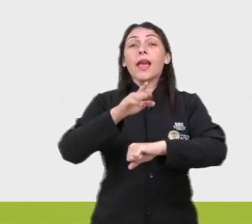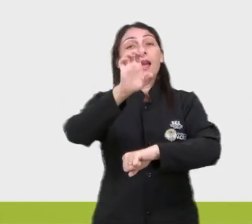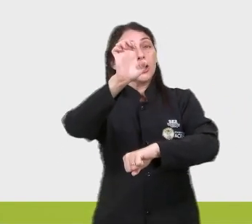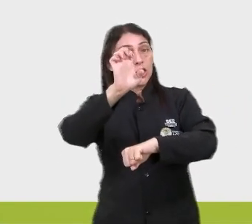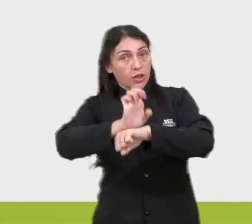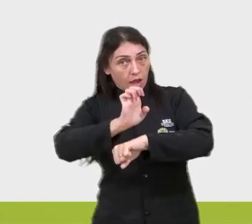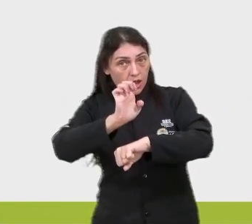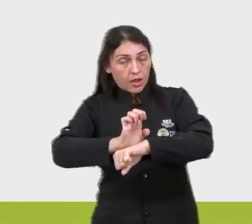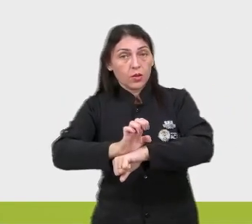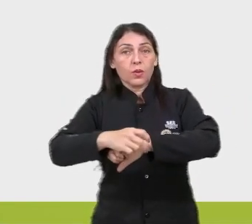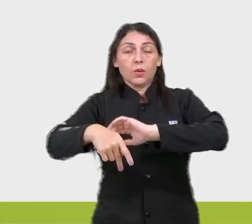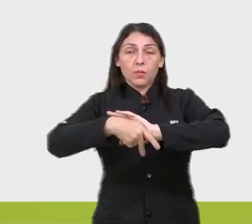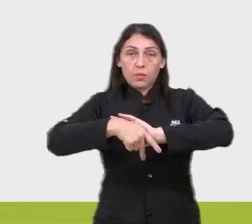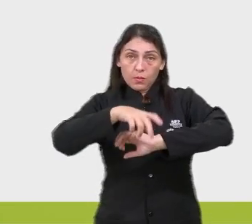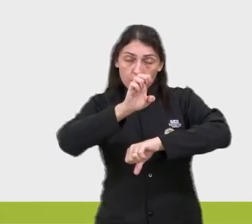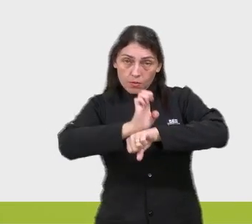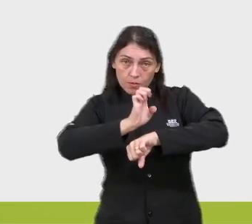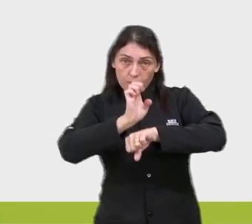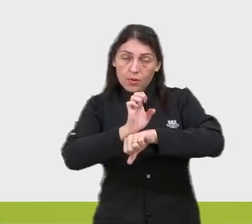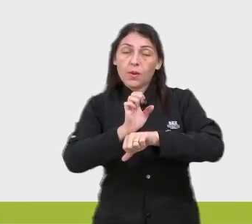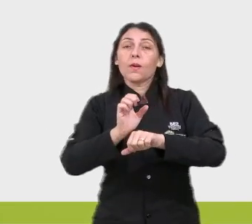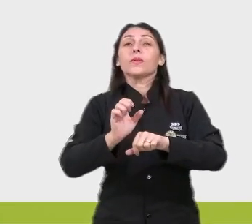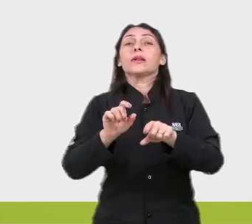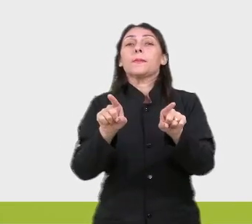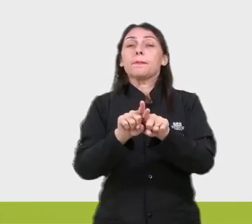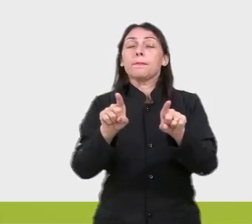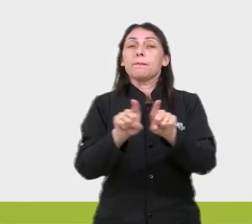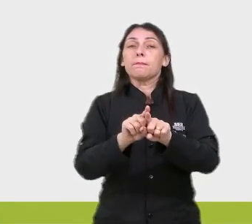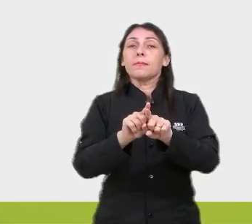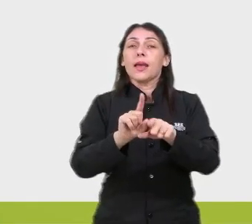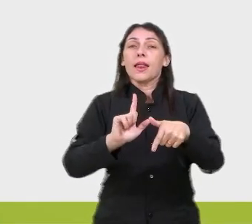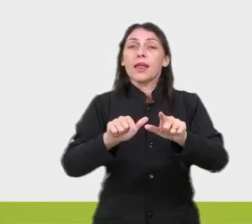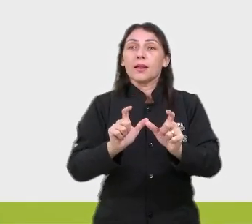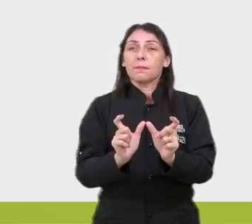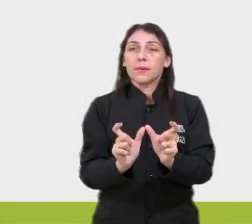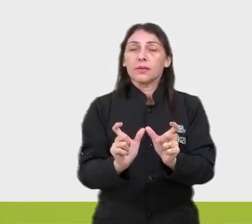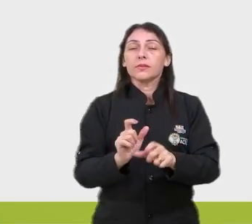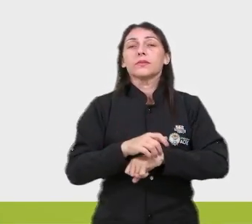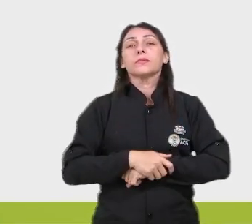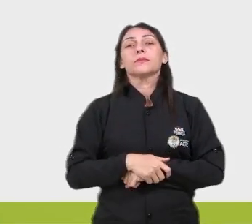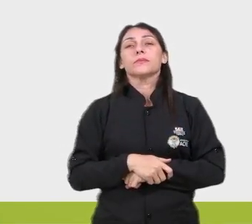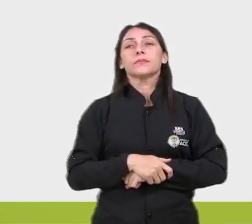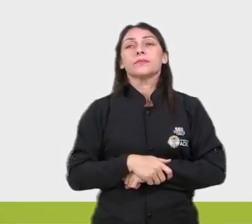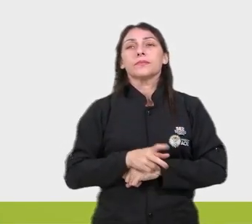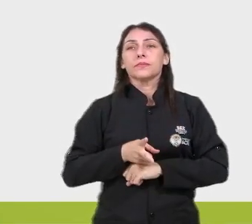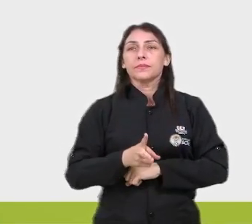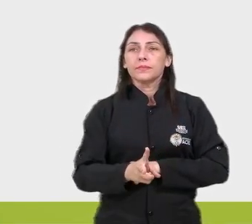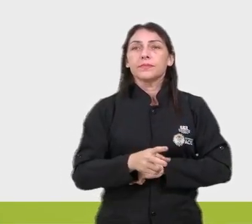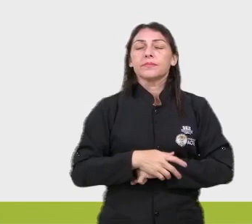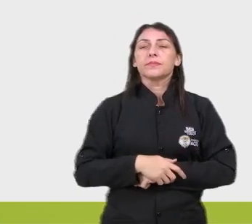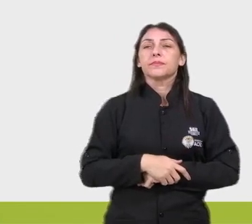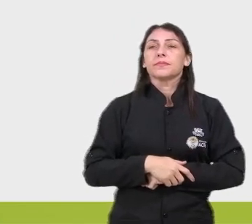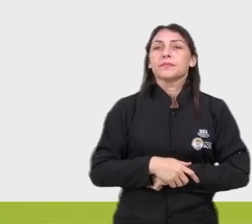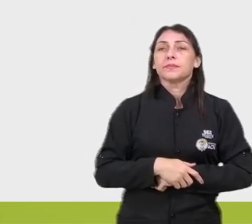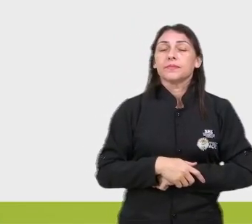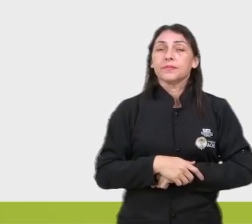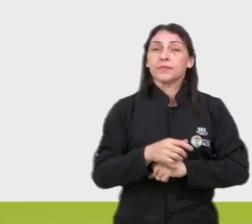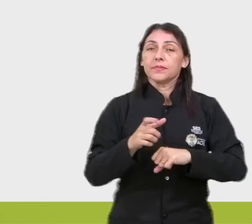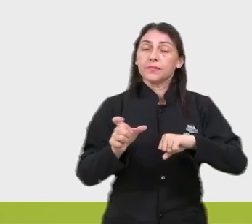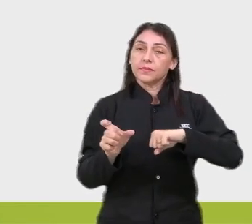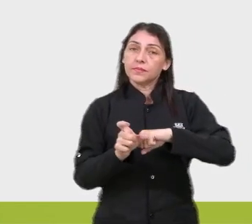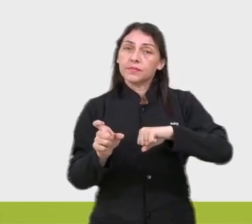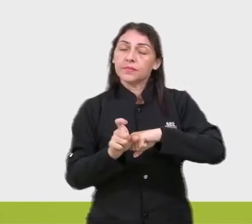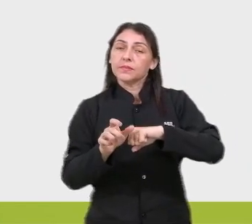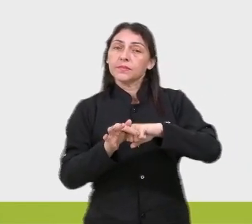esse Estado, ele vai ser com letra maiúscula, tá bom? E vamos continuar. Substantivos